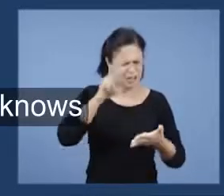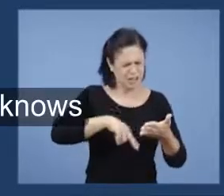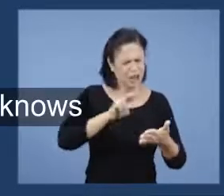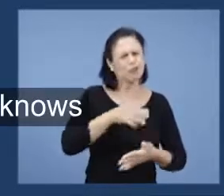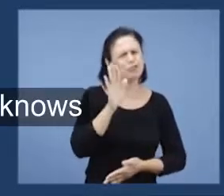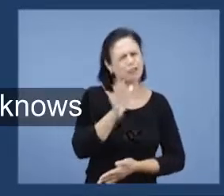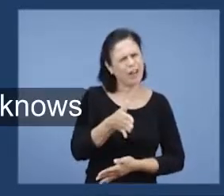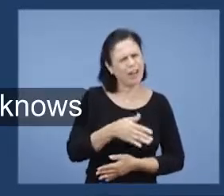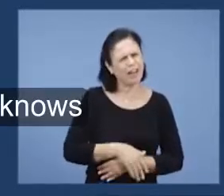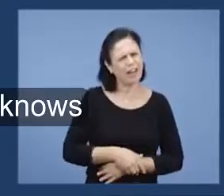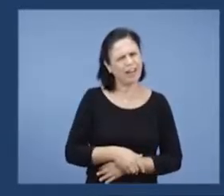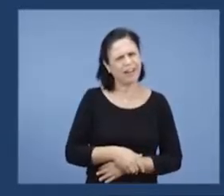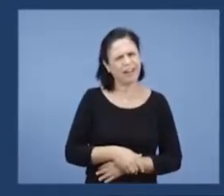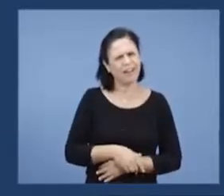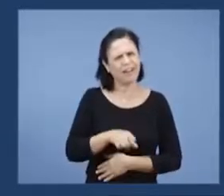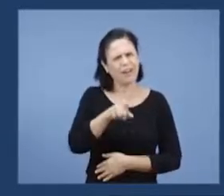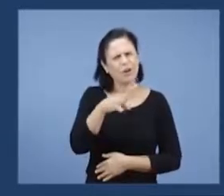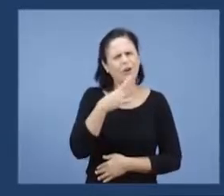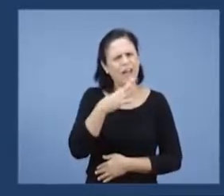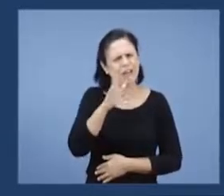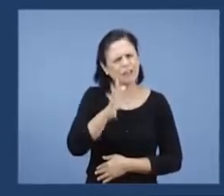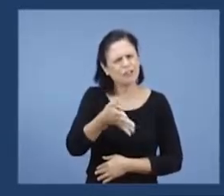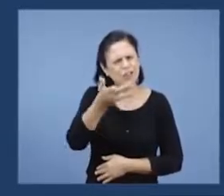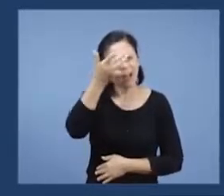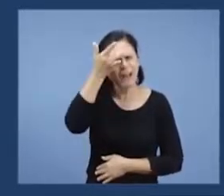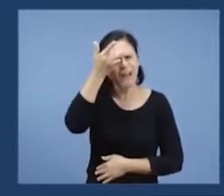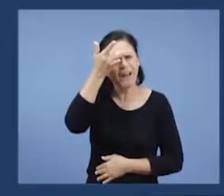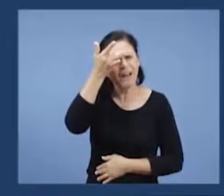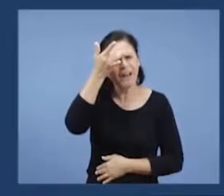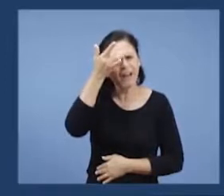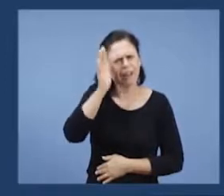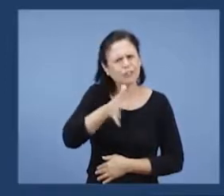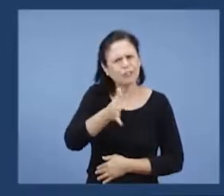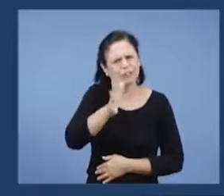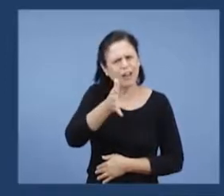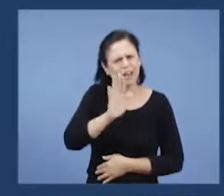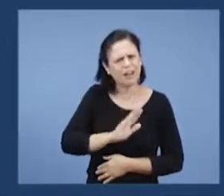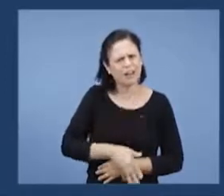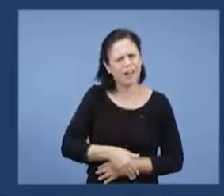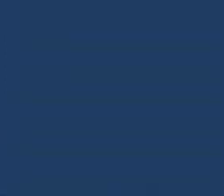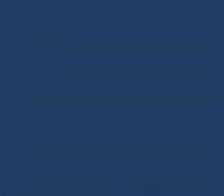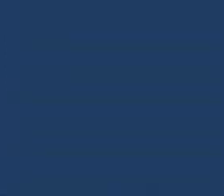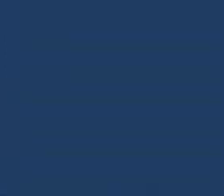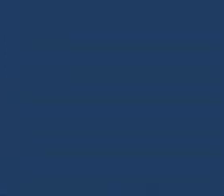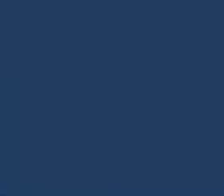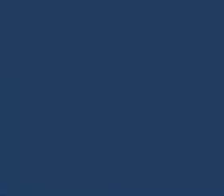né? Todos já conhecem de cor, Esmirna. Até eu.